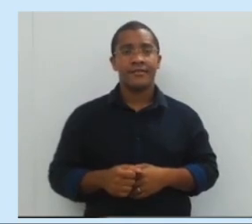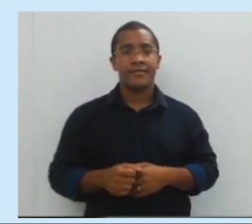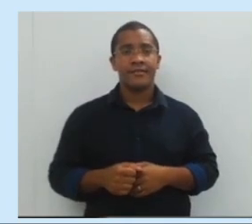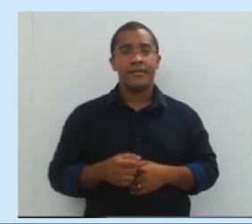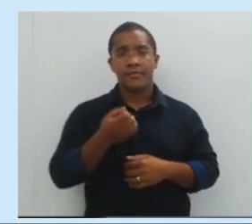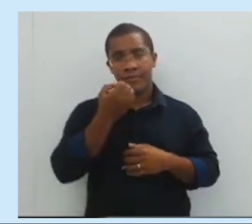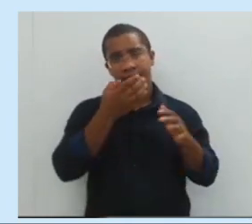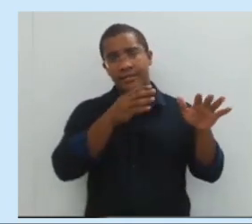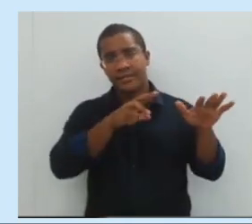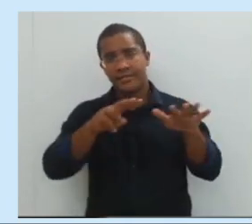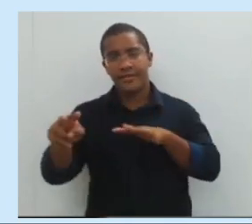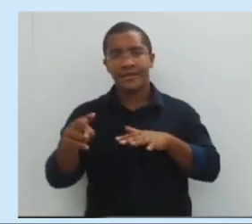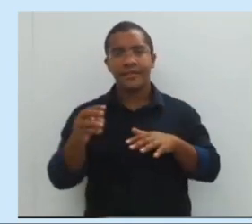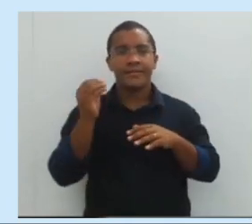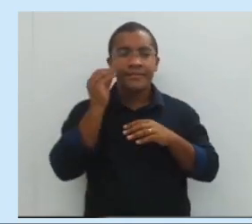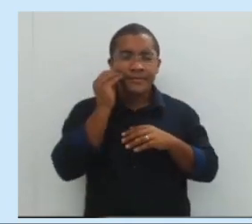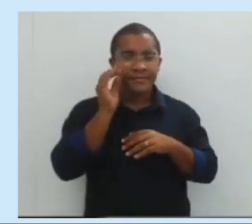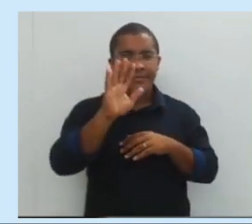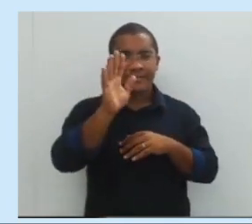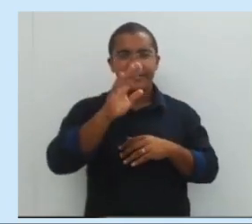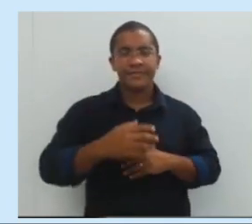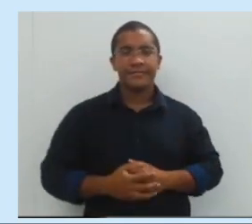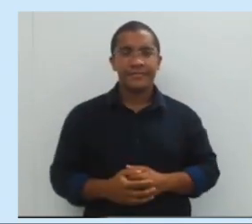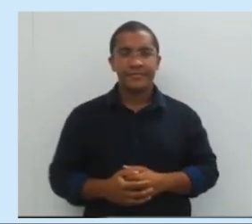tenham uma boa semana. Cheiro de Dantas! Está é isso. Parabéns.